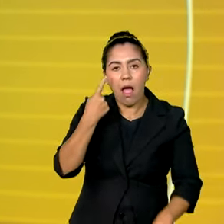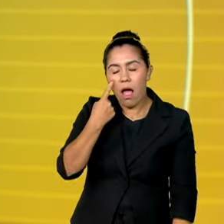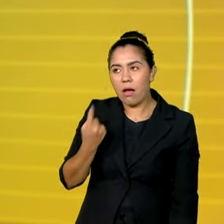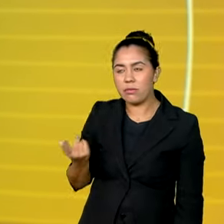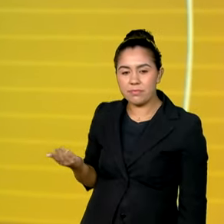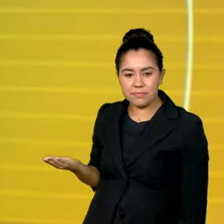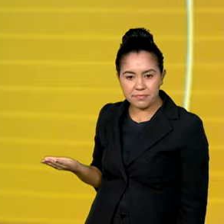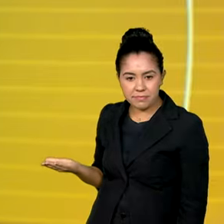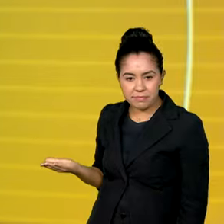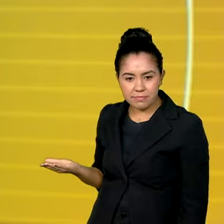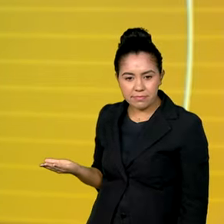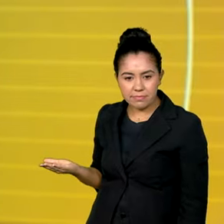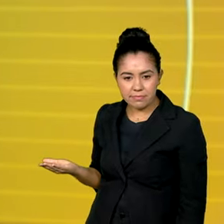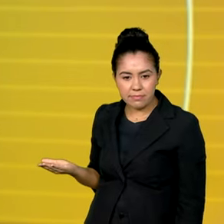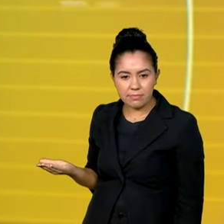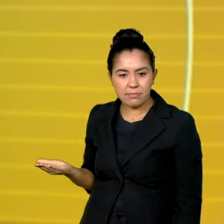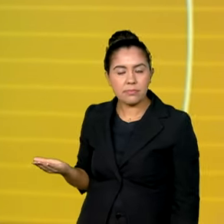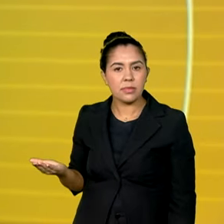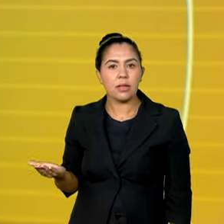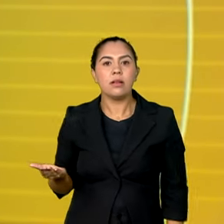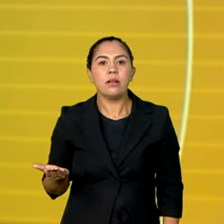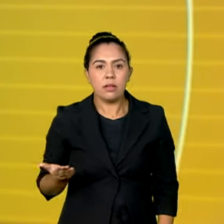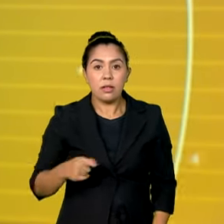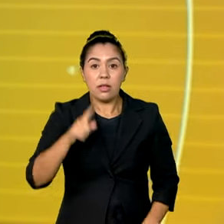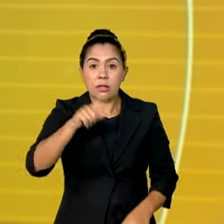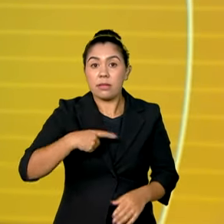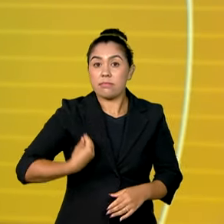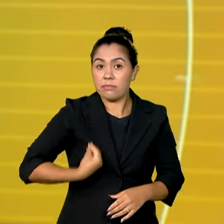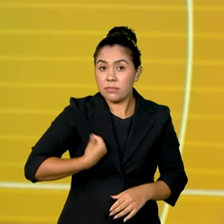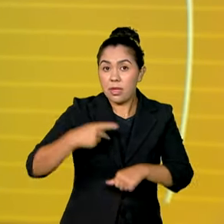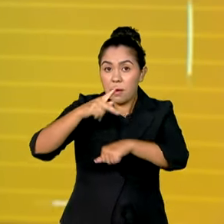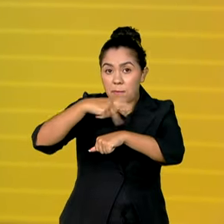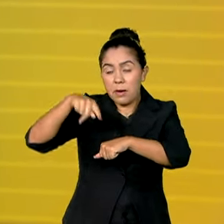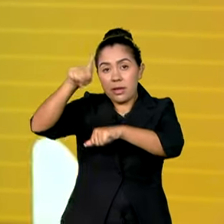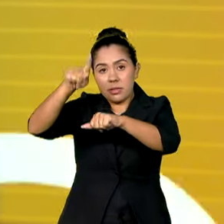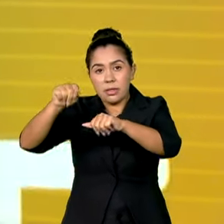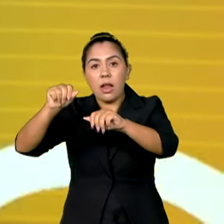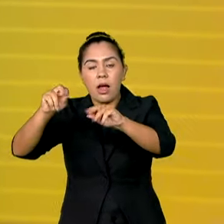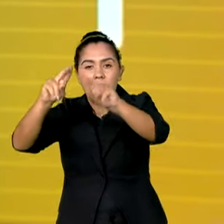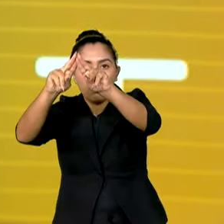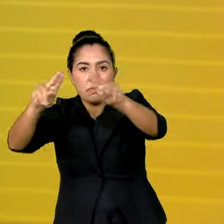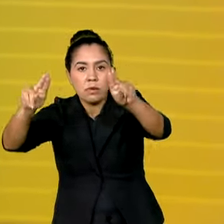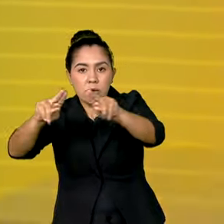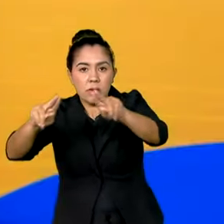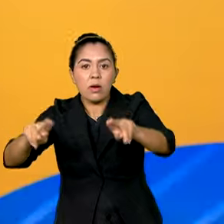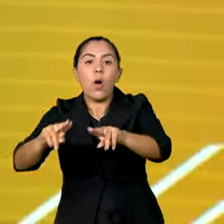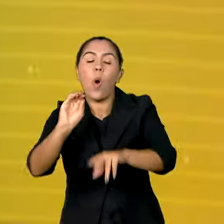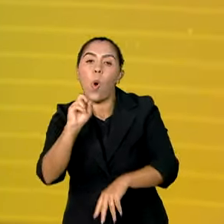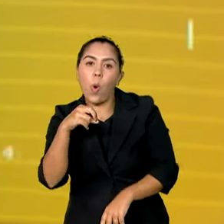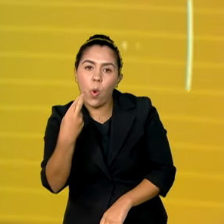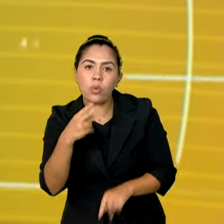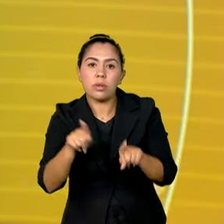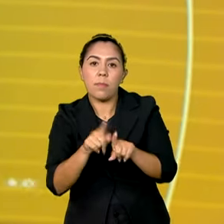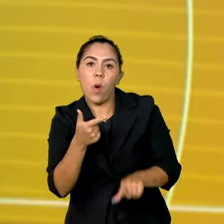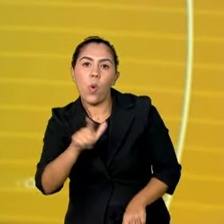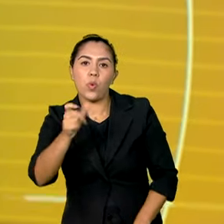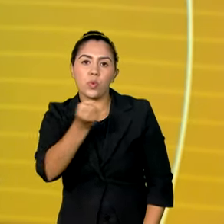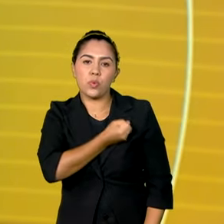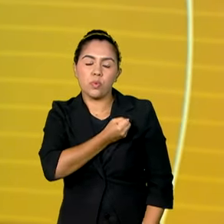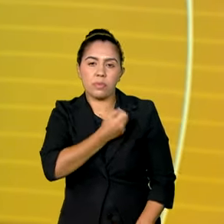-374, que é o plantão consular no Líbano, 24 horas, ou o 55 mais 5561